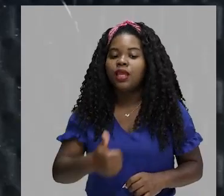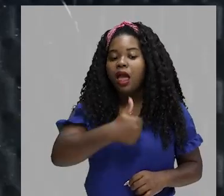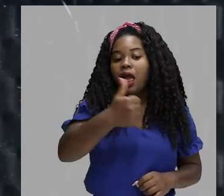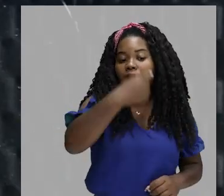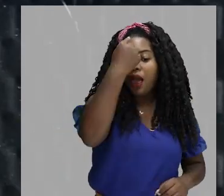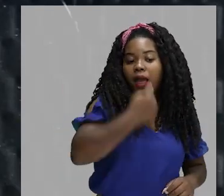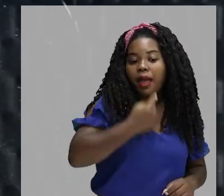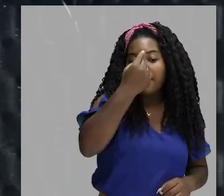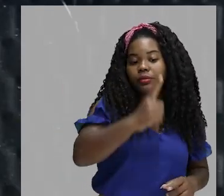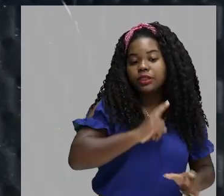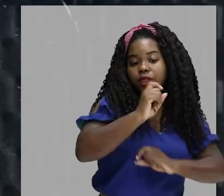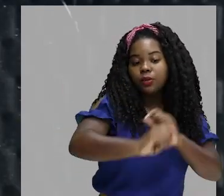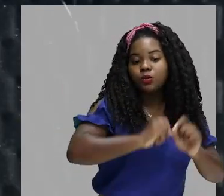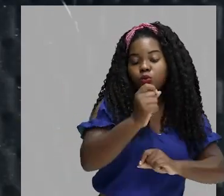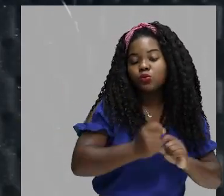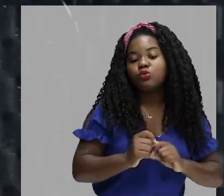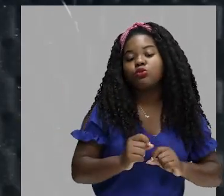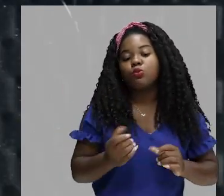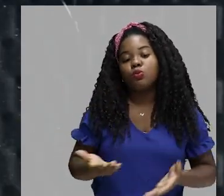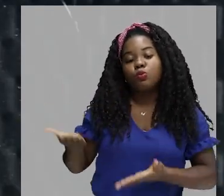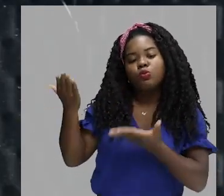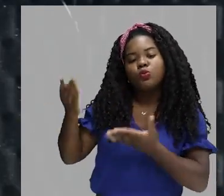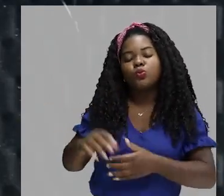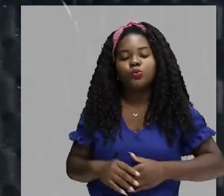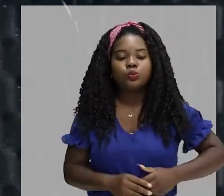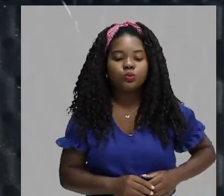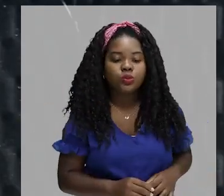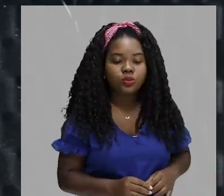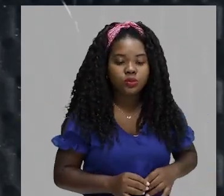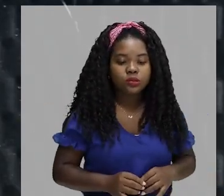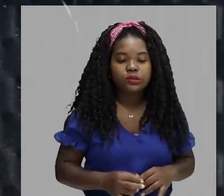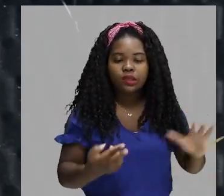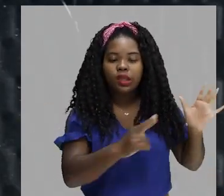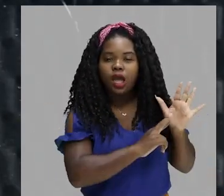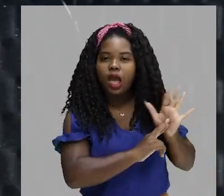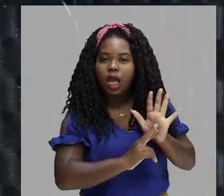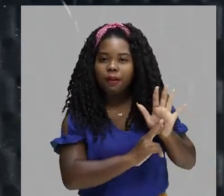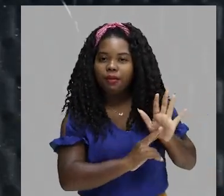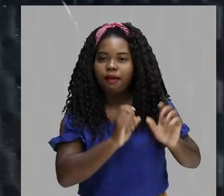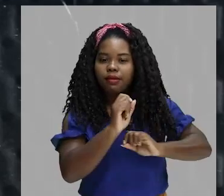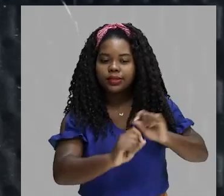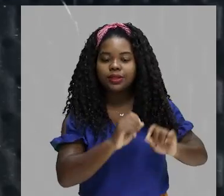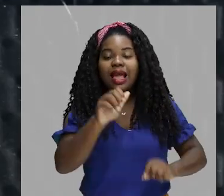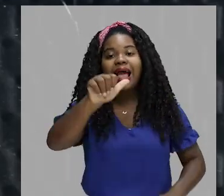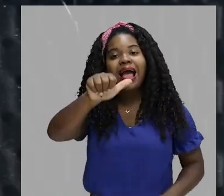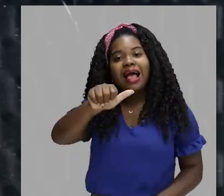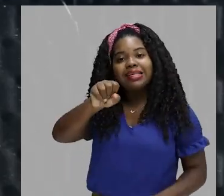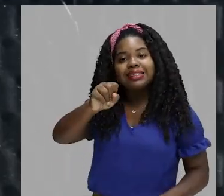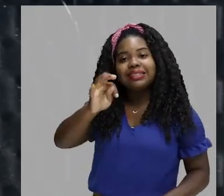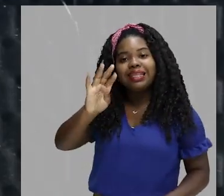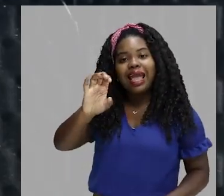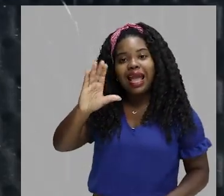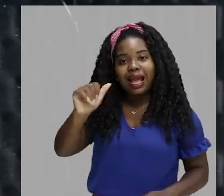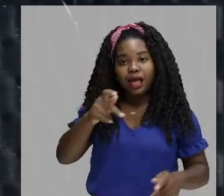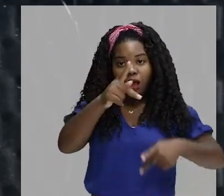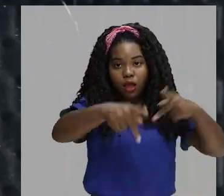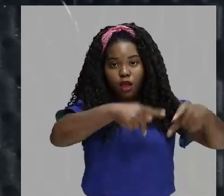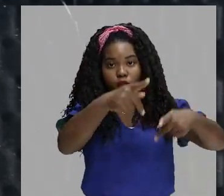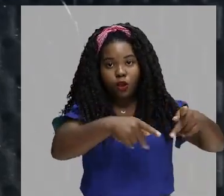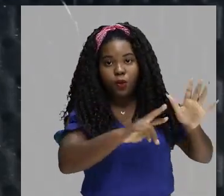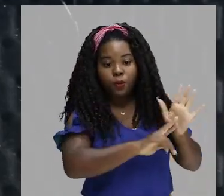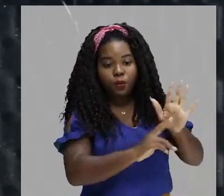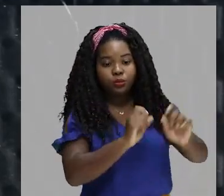basicamente uma imagem que representa os aztecas, que vão representar